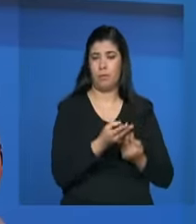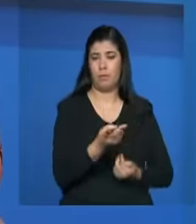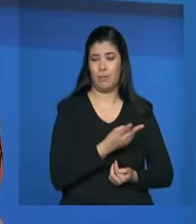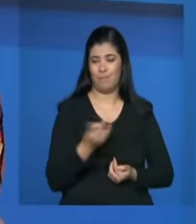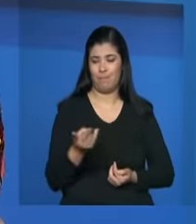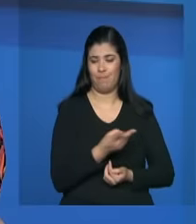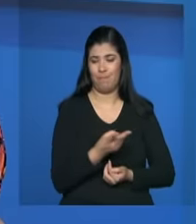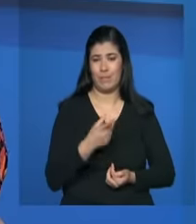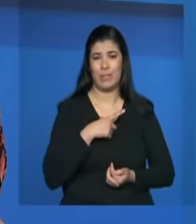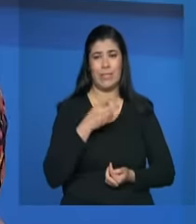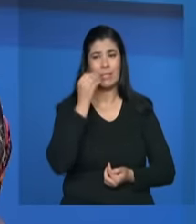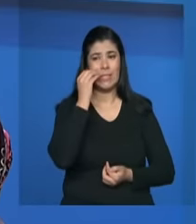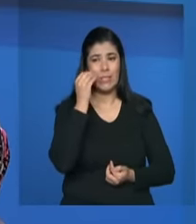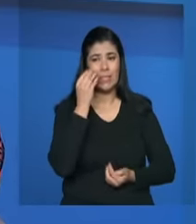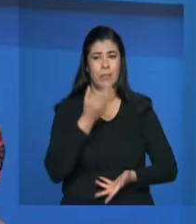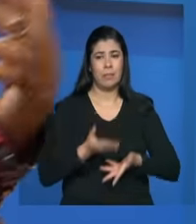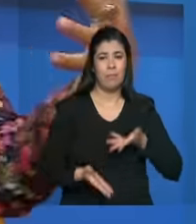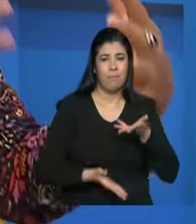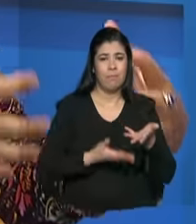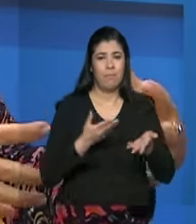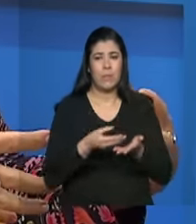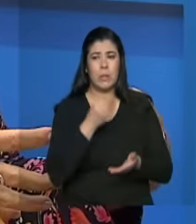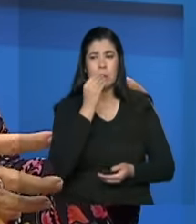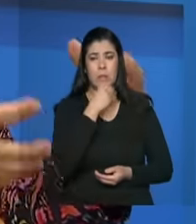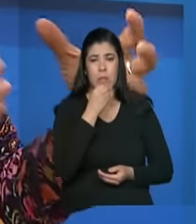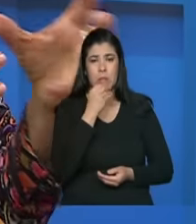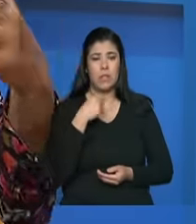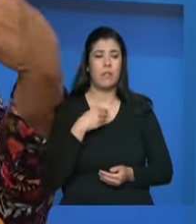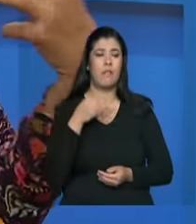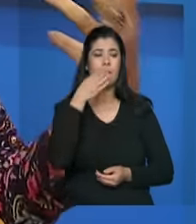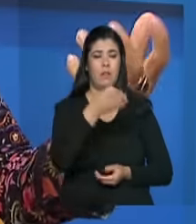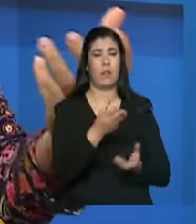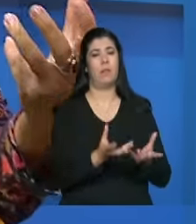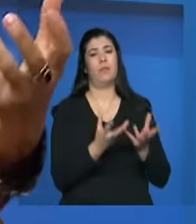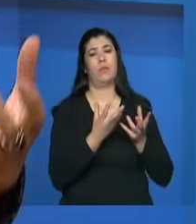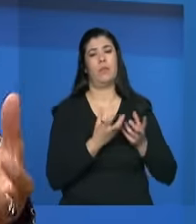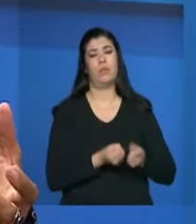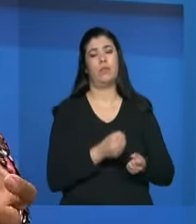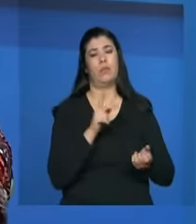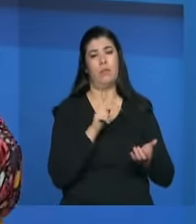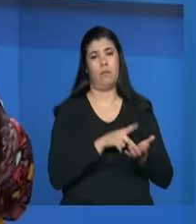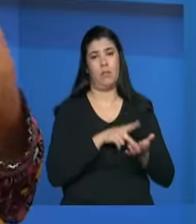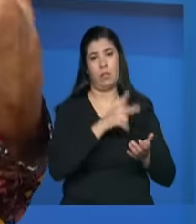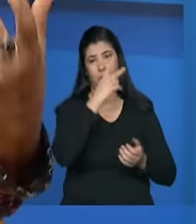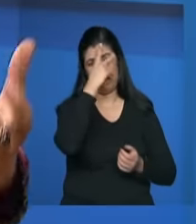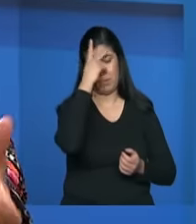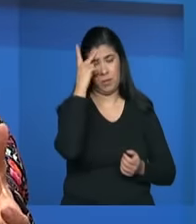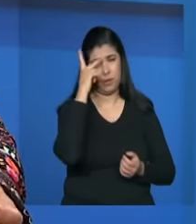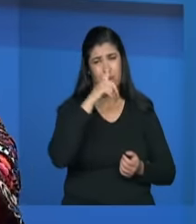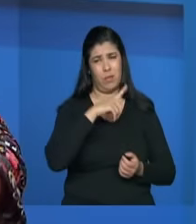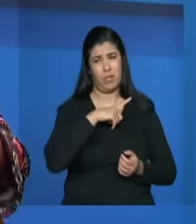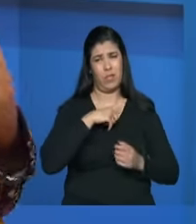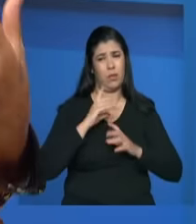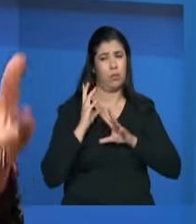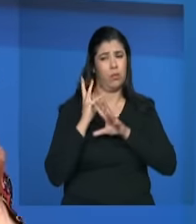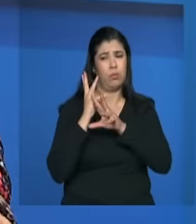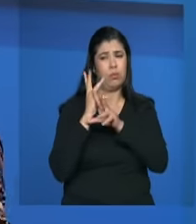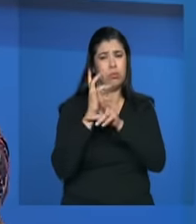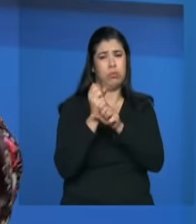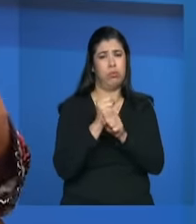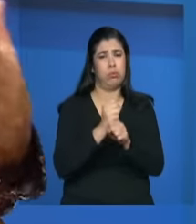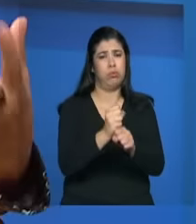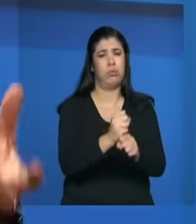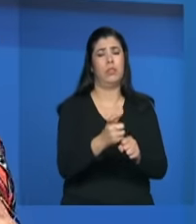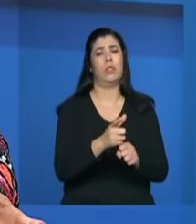instâncias ainda está numa situação de fragilidade muito grande vai para o acolhimento é onde realmente a pessoa já passou por todo um processo de violação de